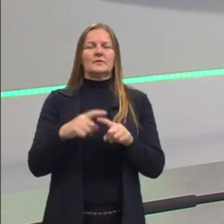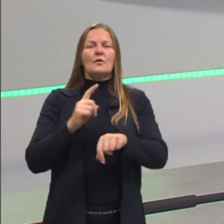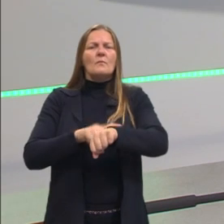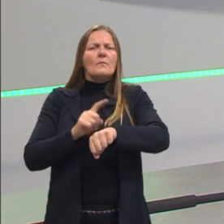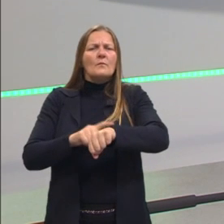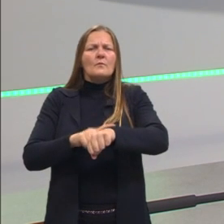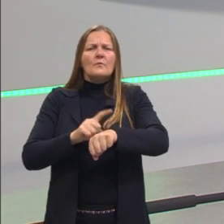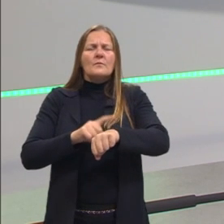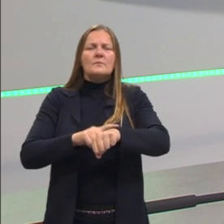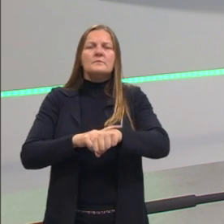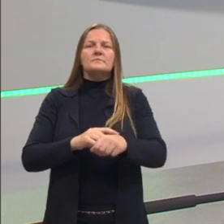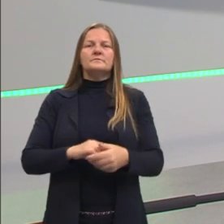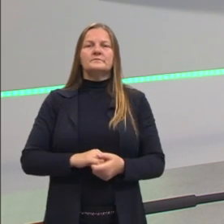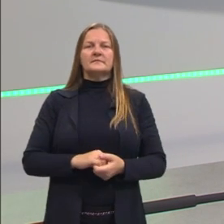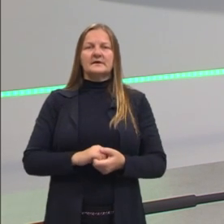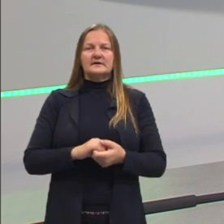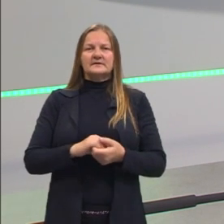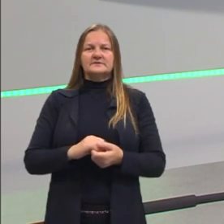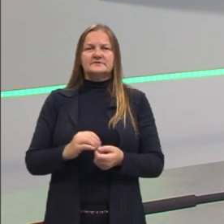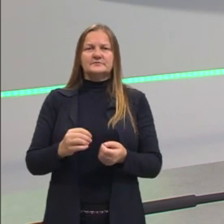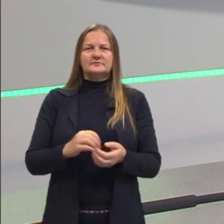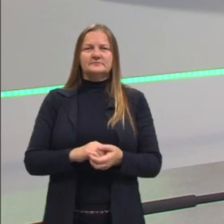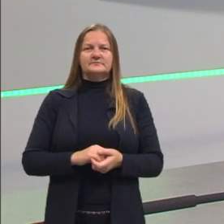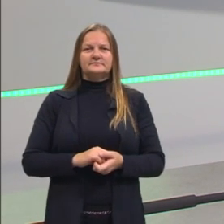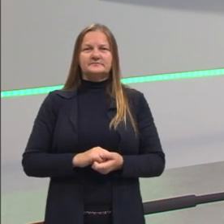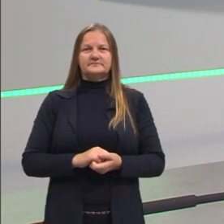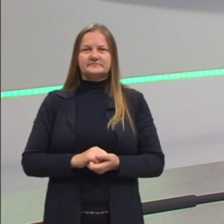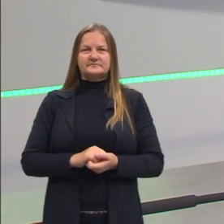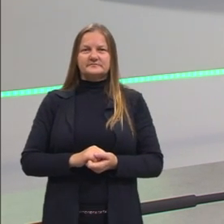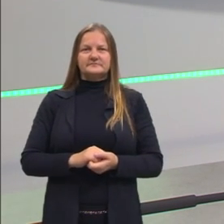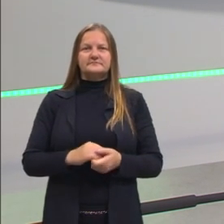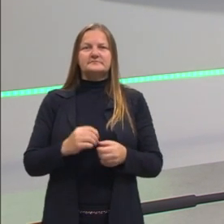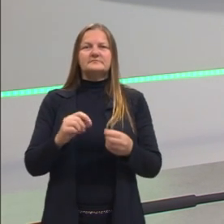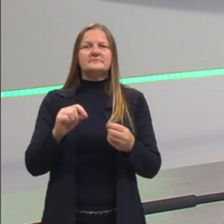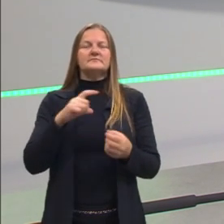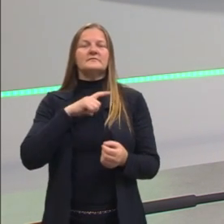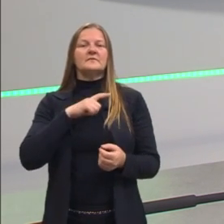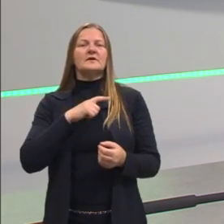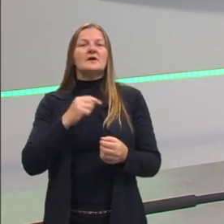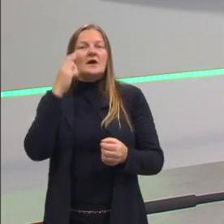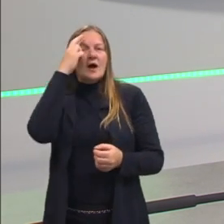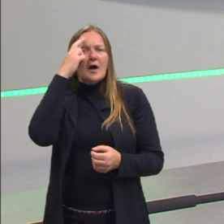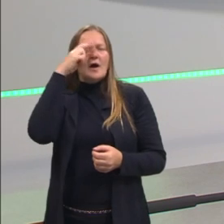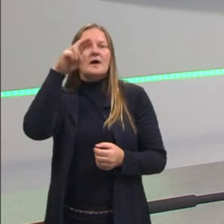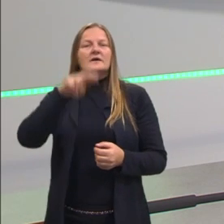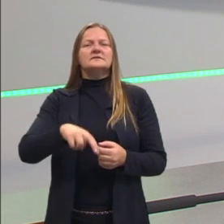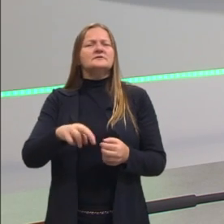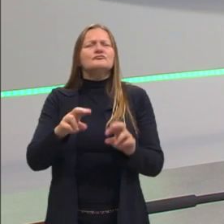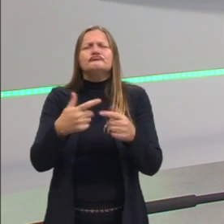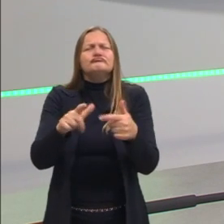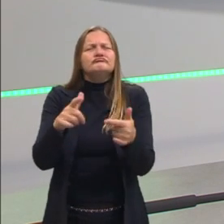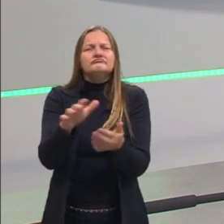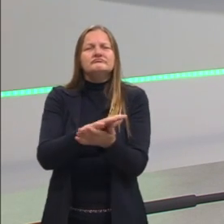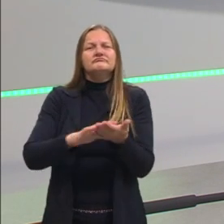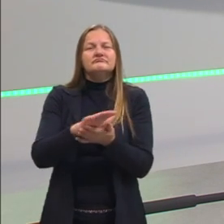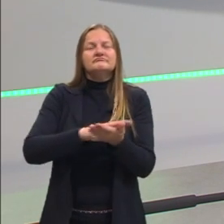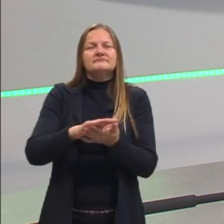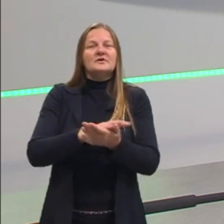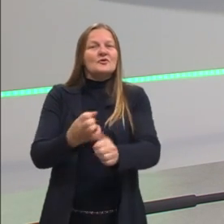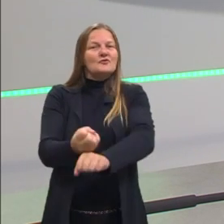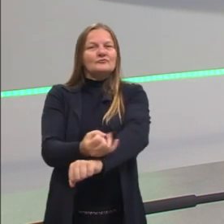as pessoas estão agindo mais pela emoção do que pela razão. Aliás, razão não existe, são pessoas extremamente